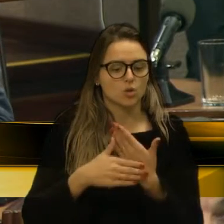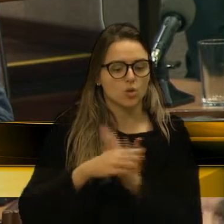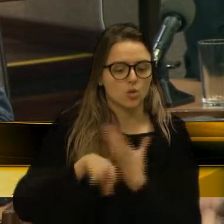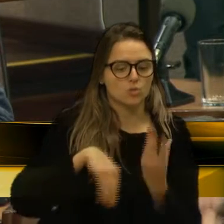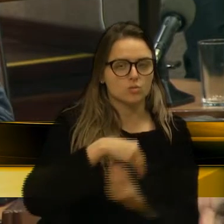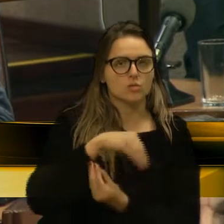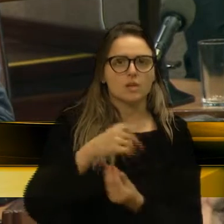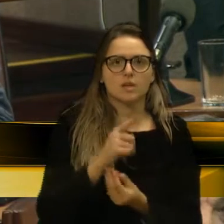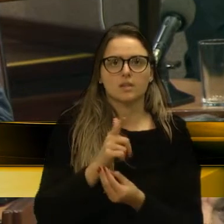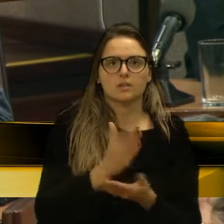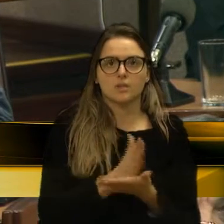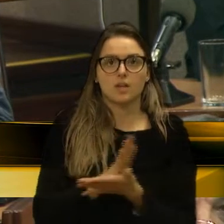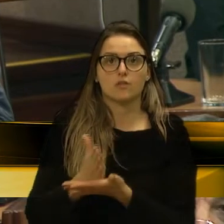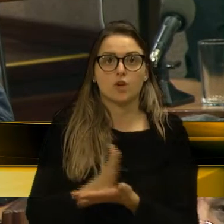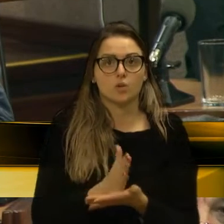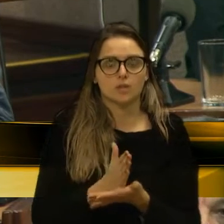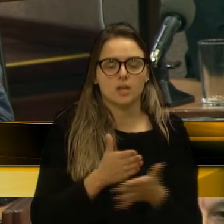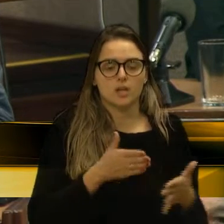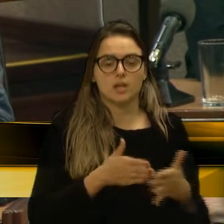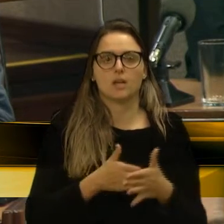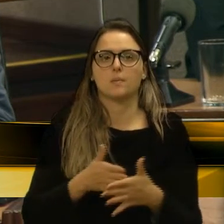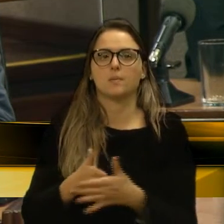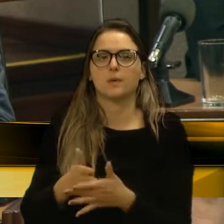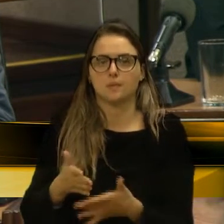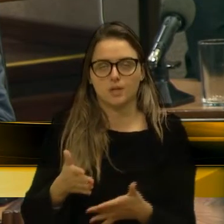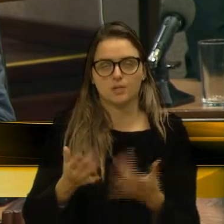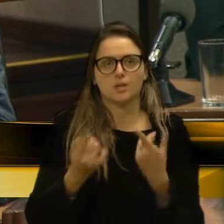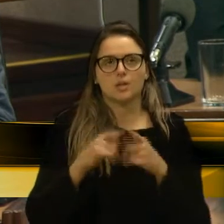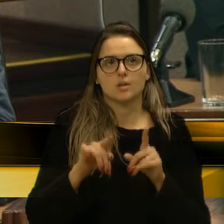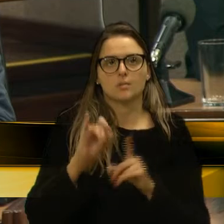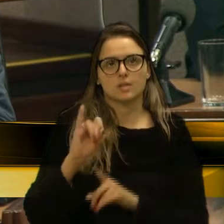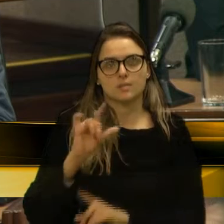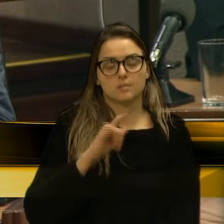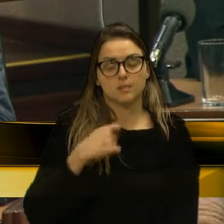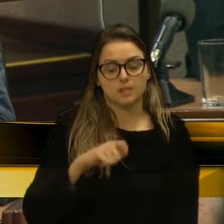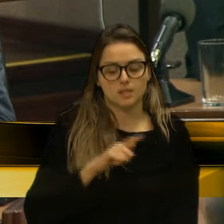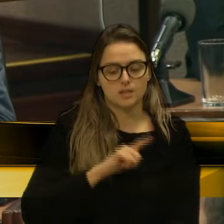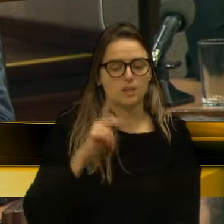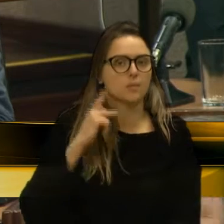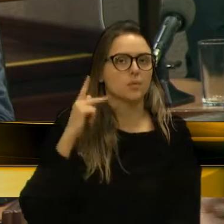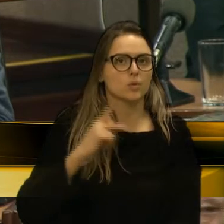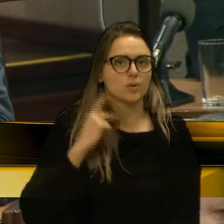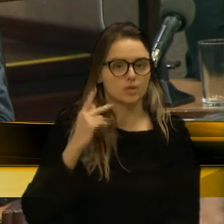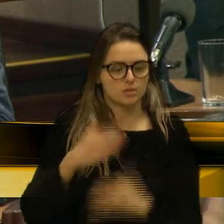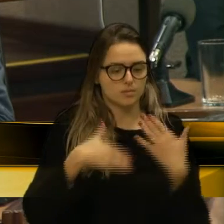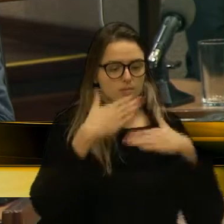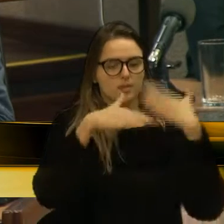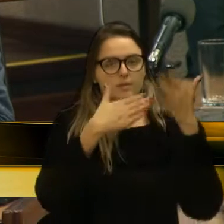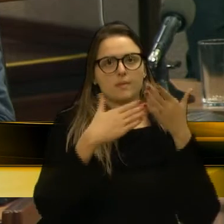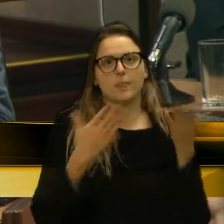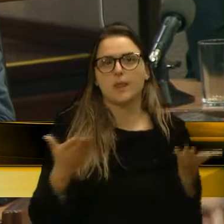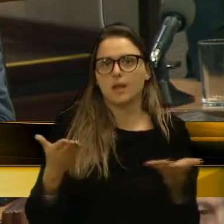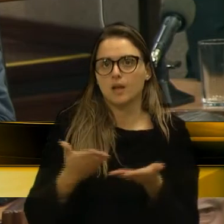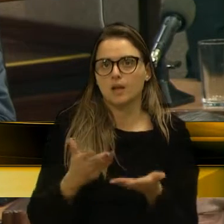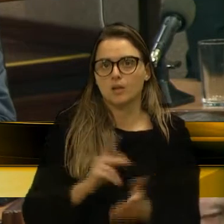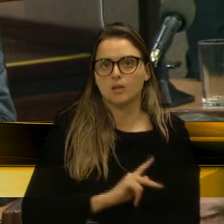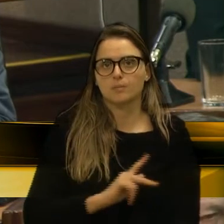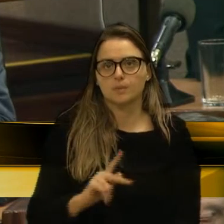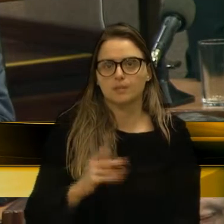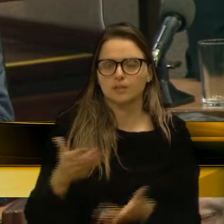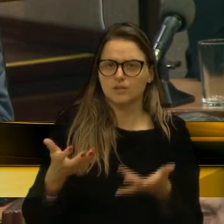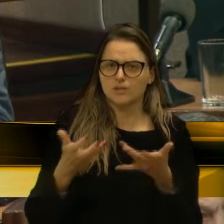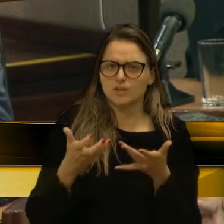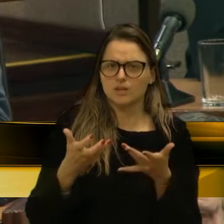muros e fronteiras para as pessoas. Agora, se tem que ter políticas, tem que ter políticas, é a mesma coisa. Agora, o presidente quer...